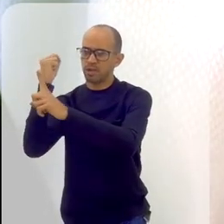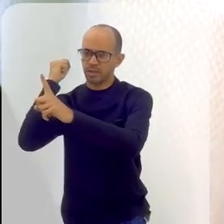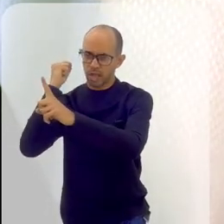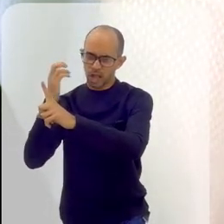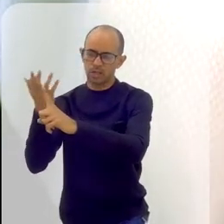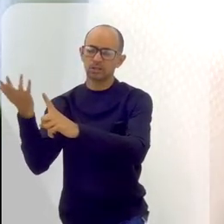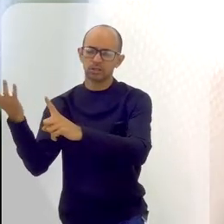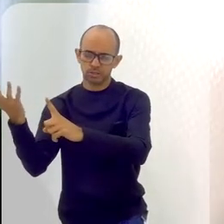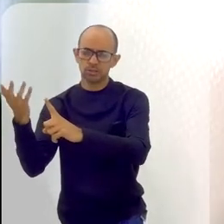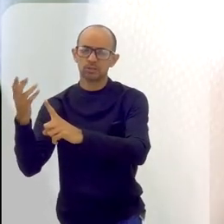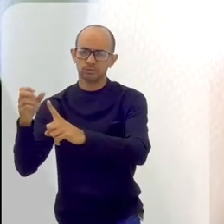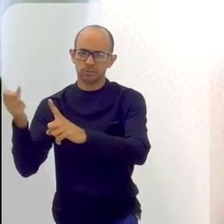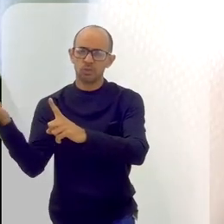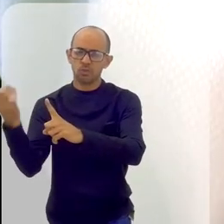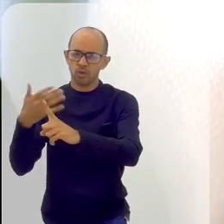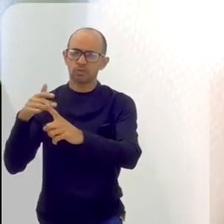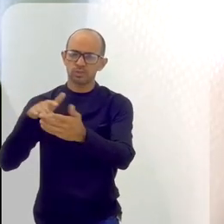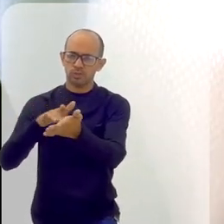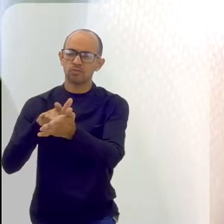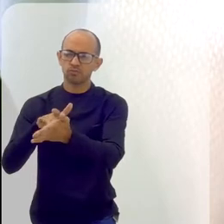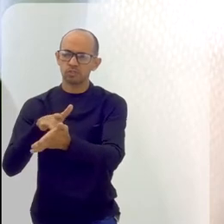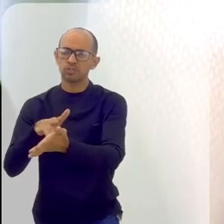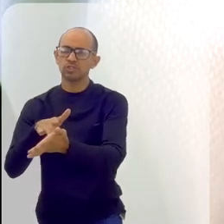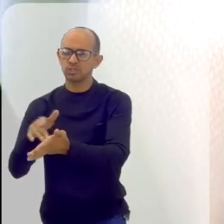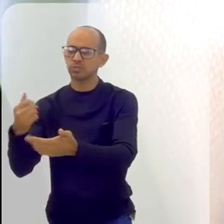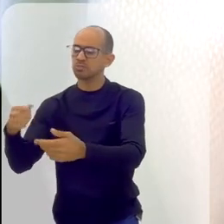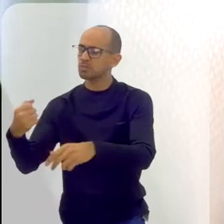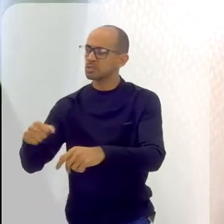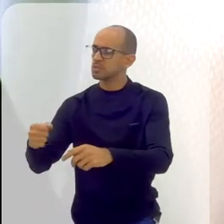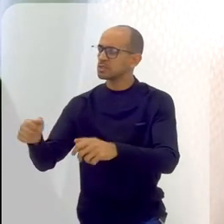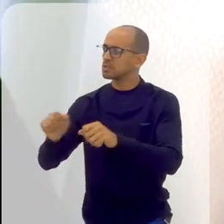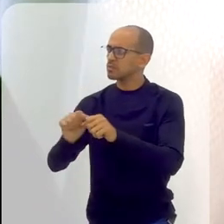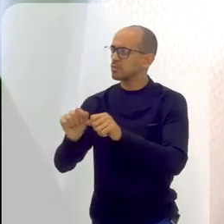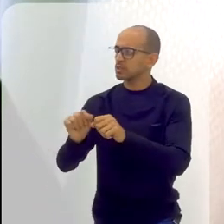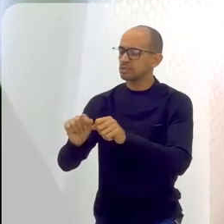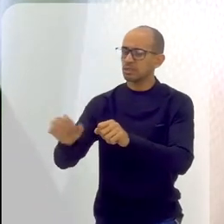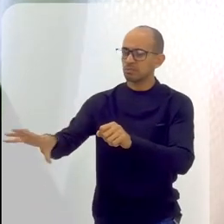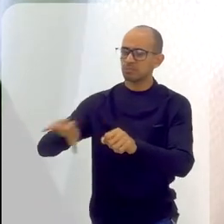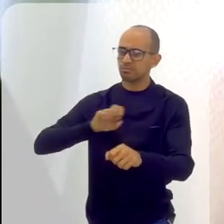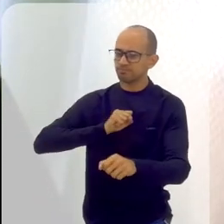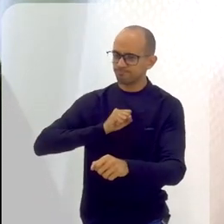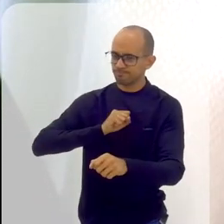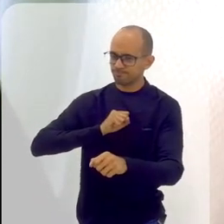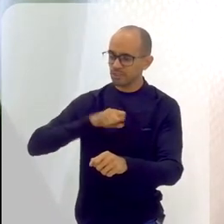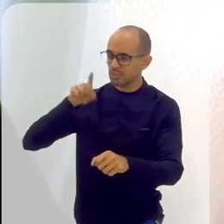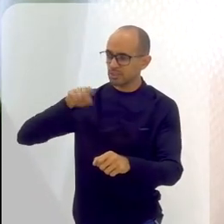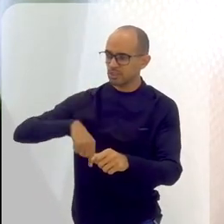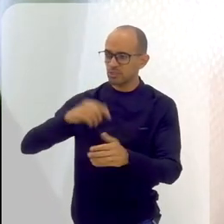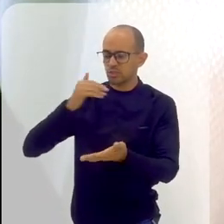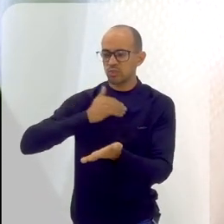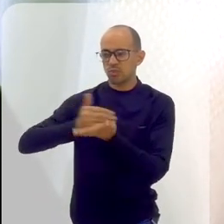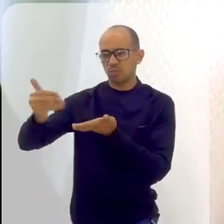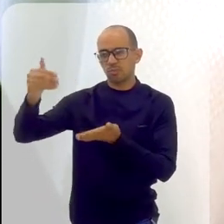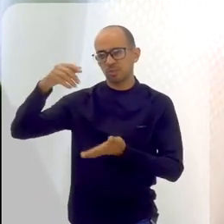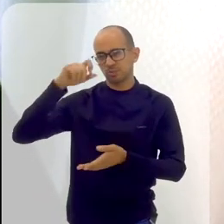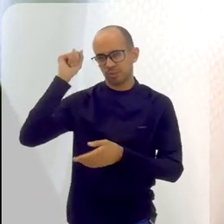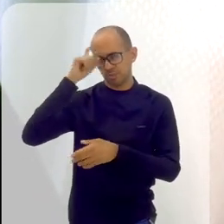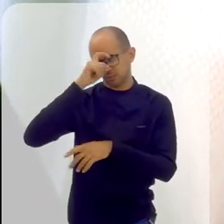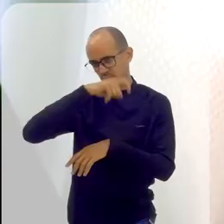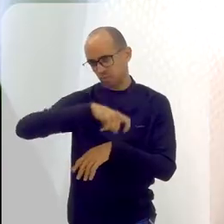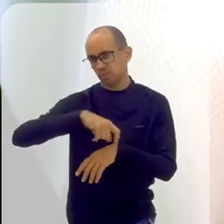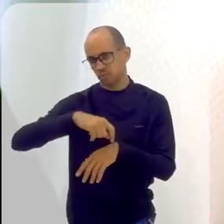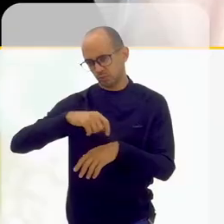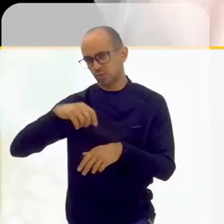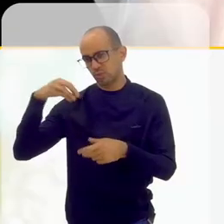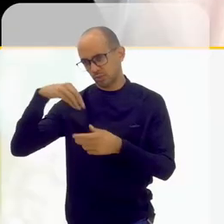interpretar, você tem que dar vazão aos pensamentos desse personagem dentro da sua própria cabeça, e isso é um dos versículos mais difíceis dentro do ensino